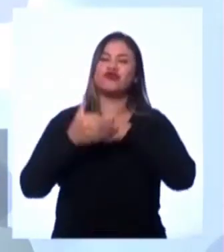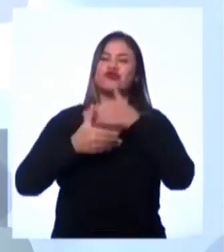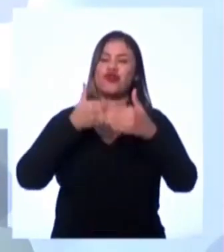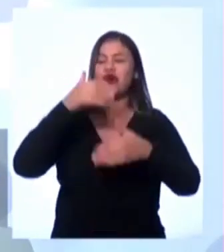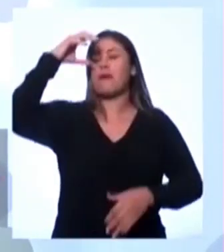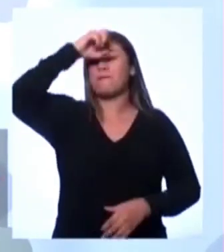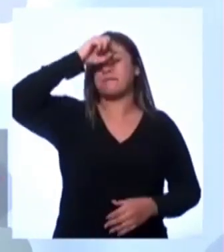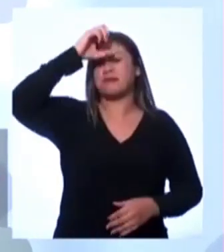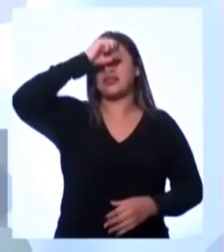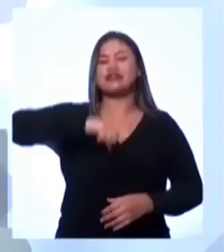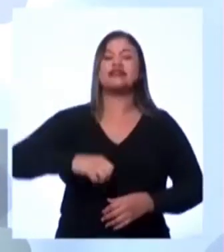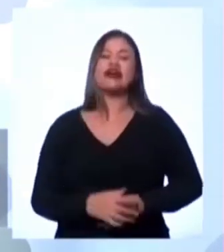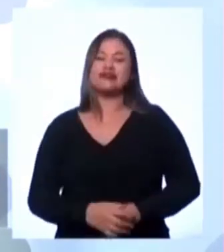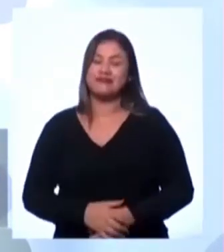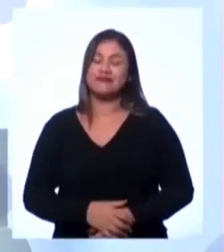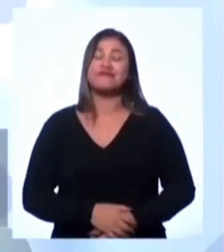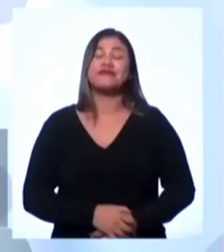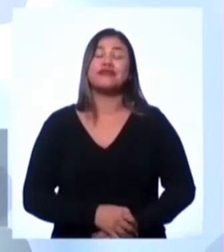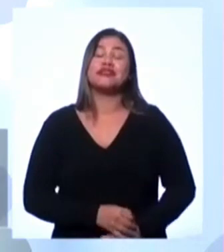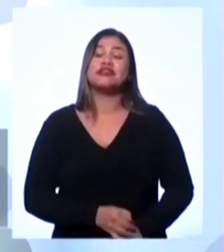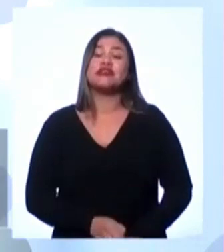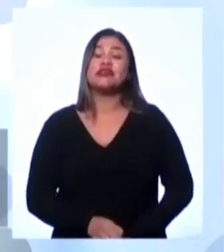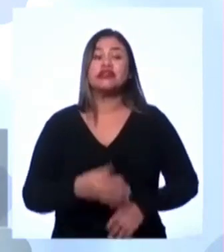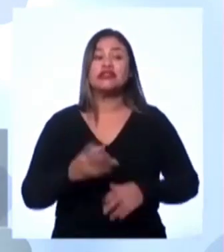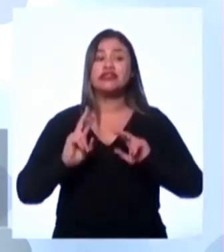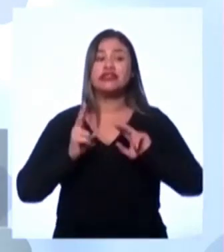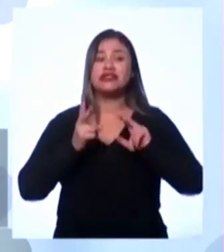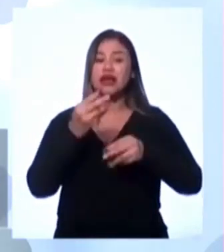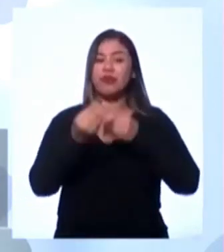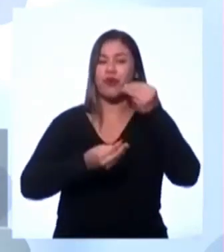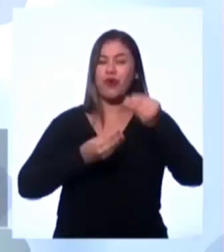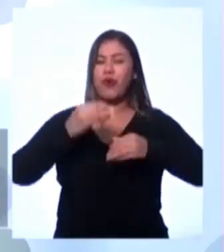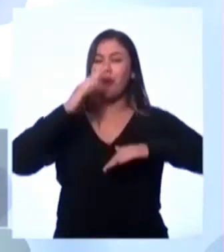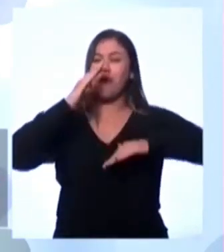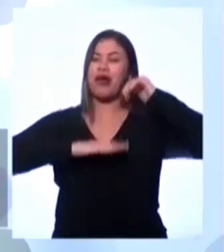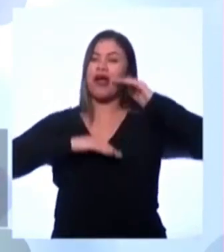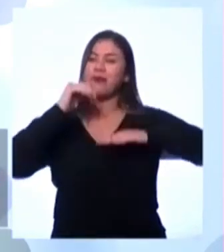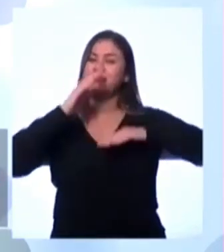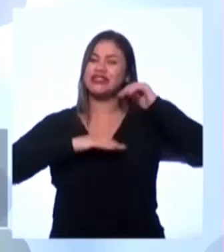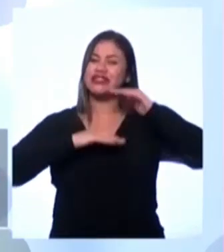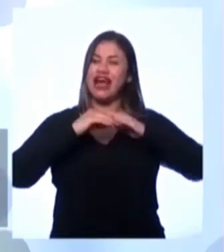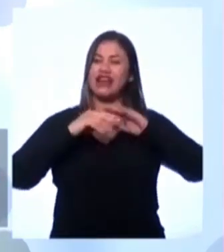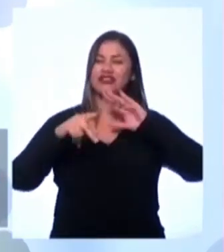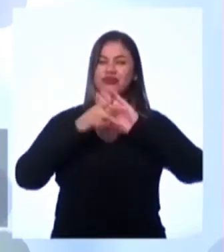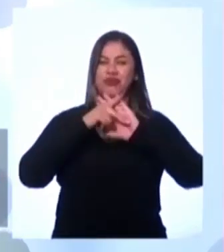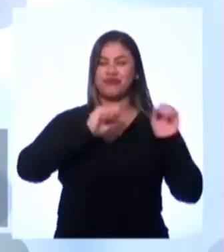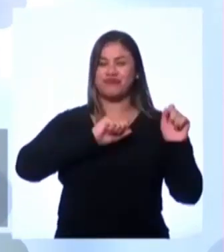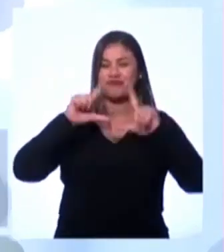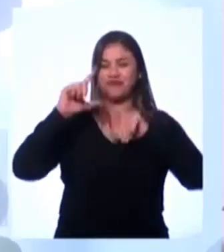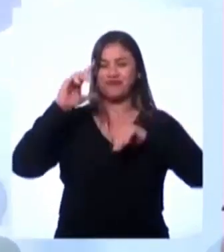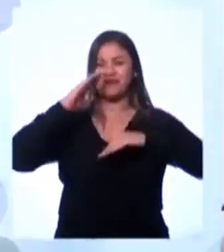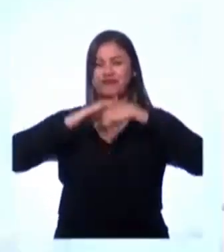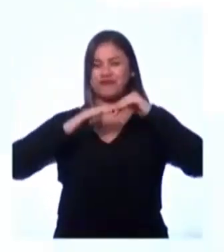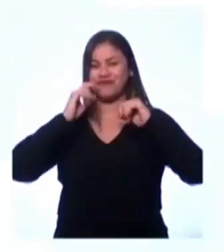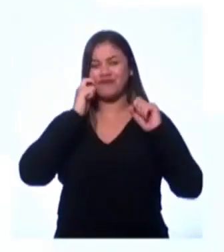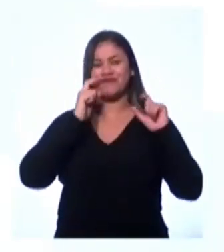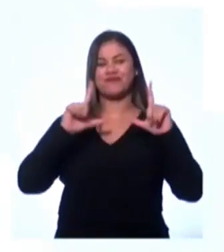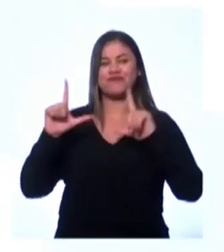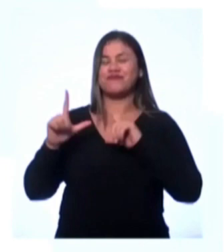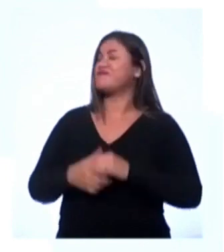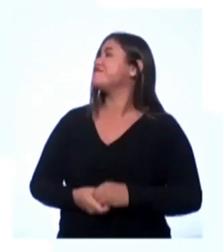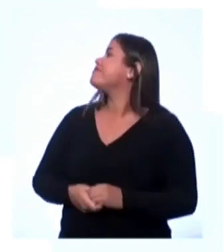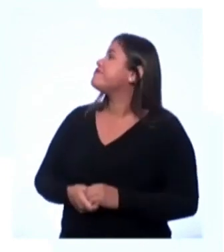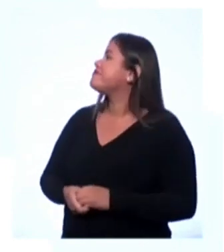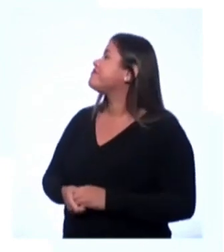aprendizados. E, como sempre, nós vamos falar sobre a nossa habilidade, que vai aparecer aqui na tela. Então, a nossa